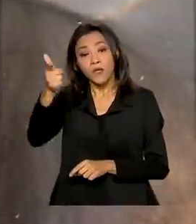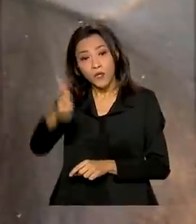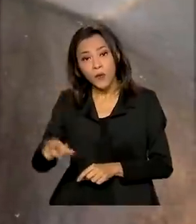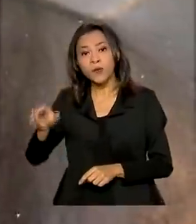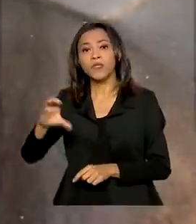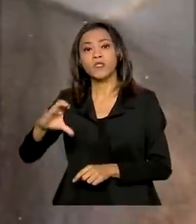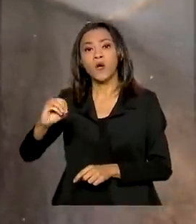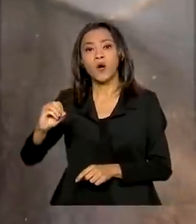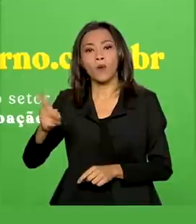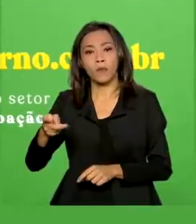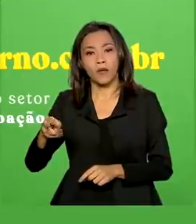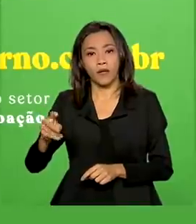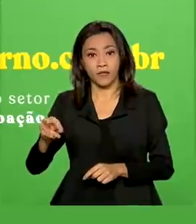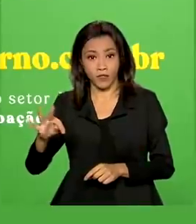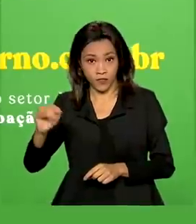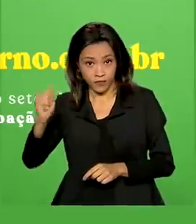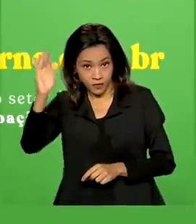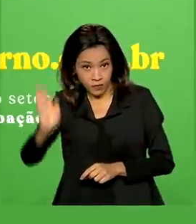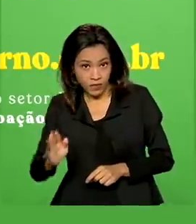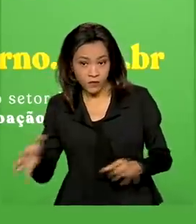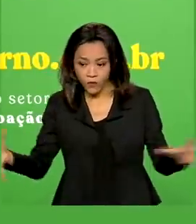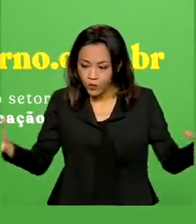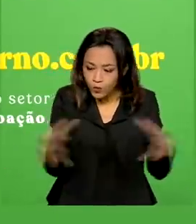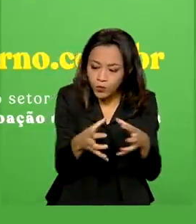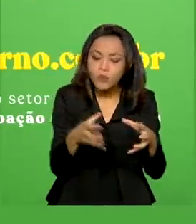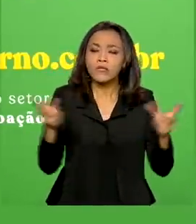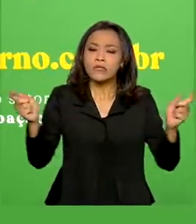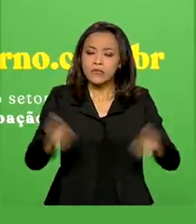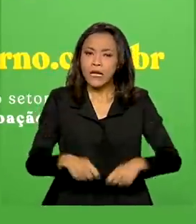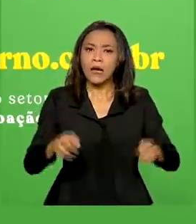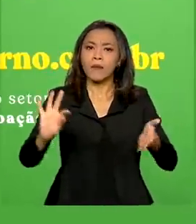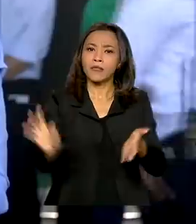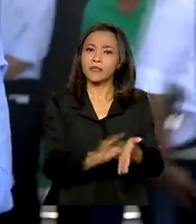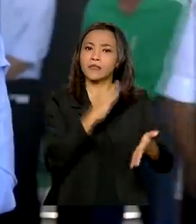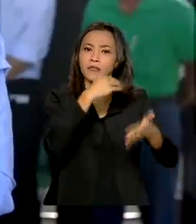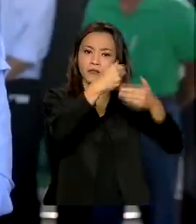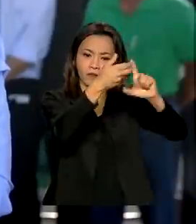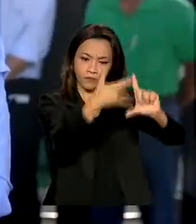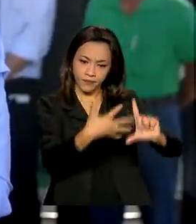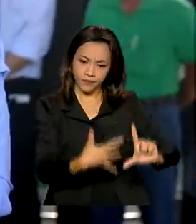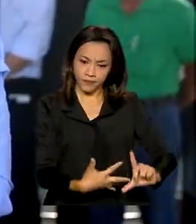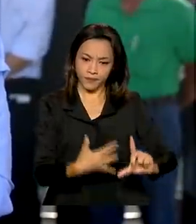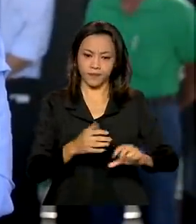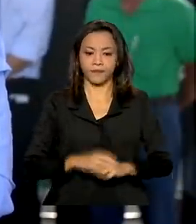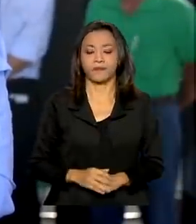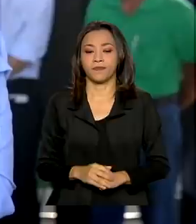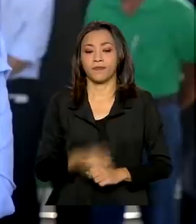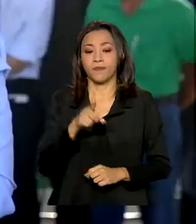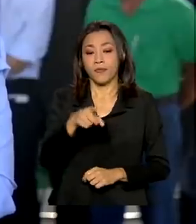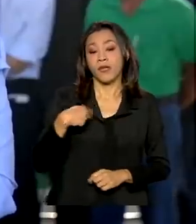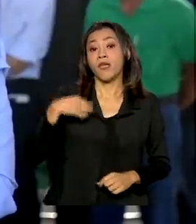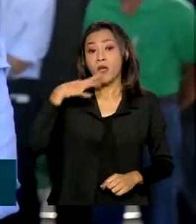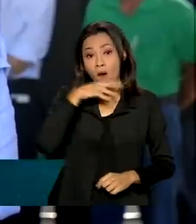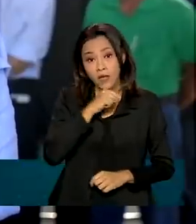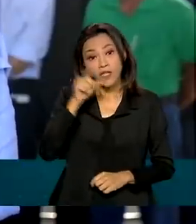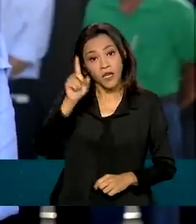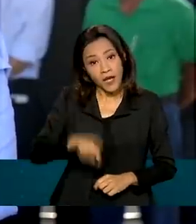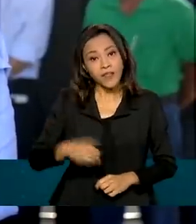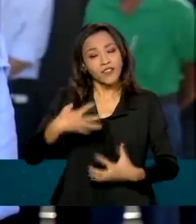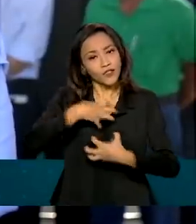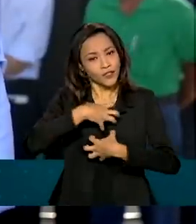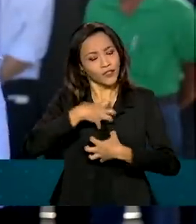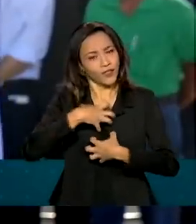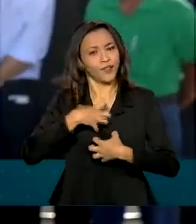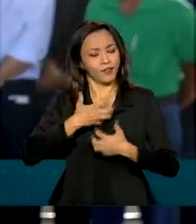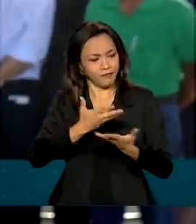Cooperativas Brasileiras. As doações podem ser cadastradas pela internet. Eu acho que são gestos simbólicos como esse que